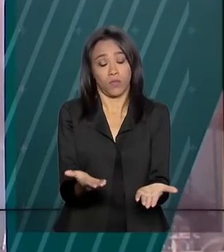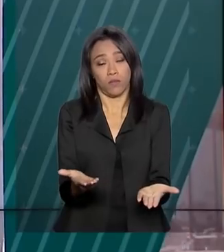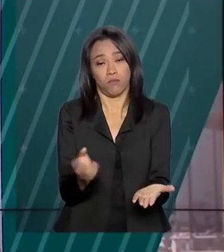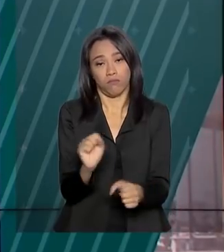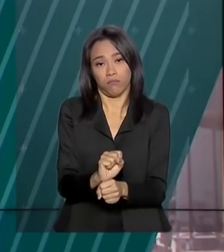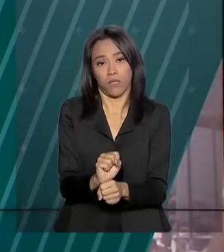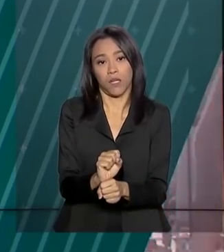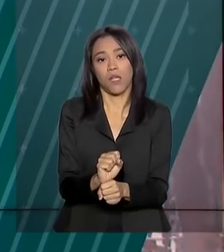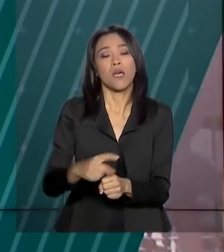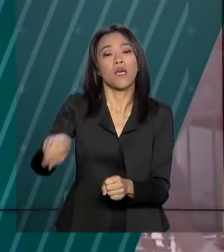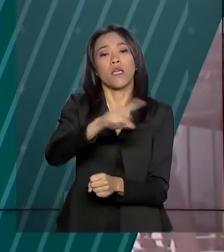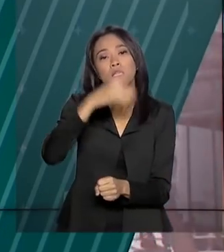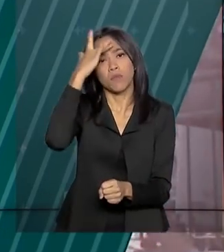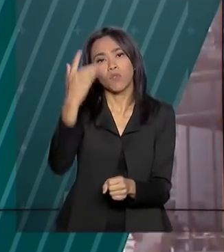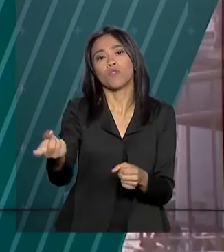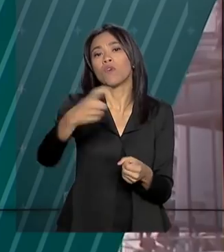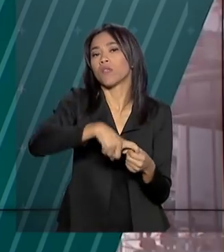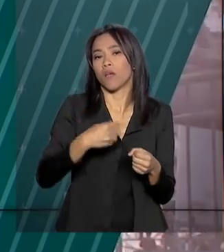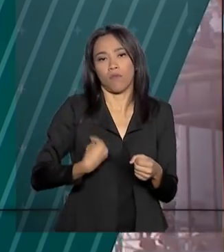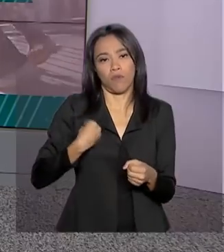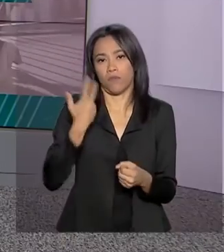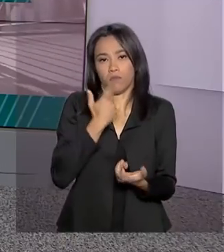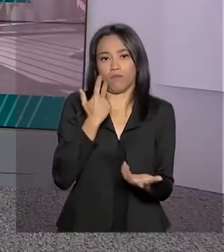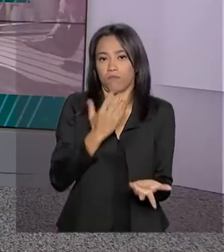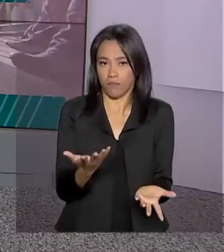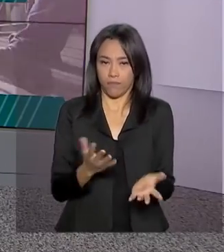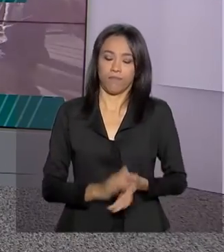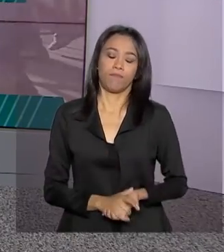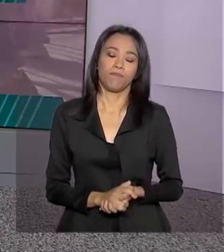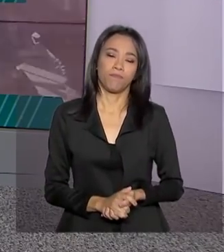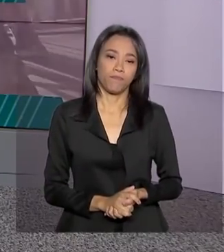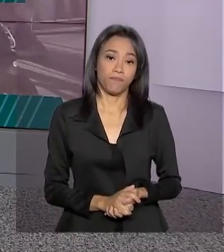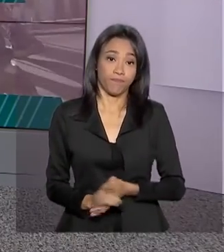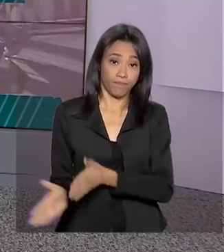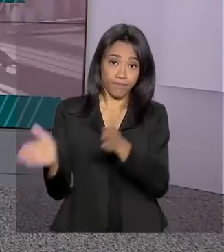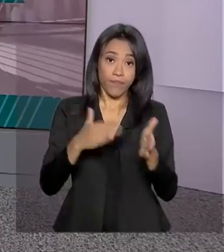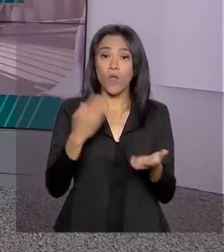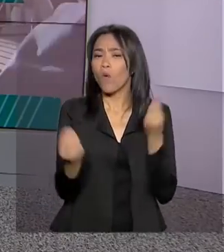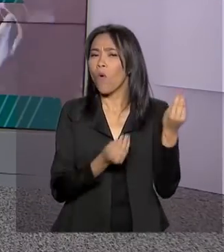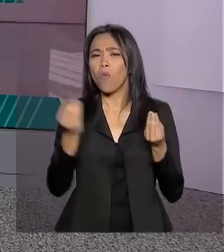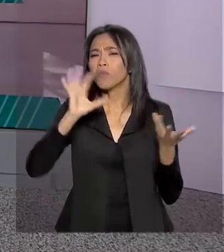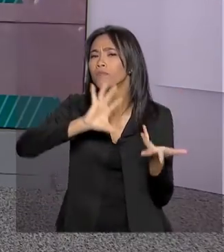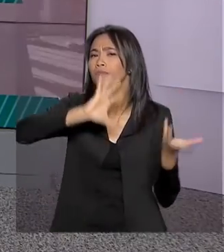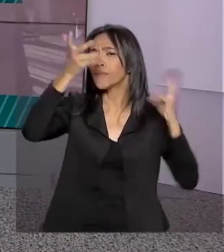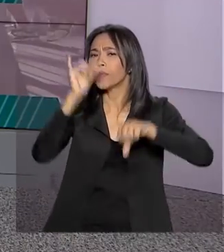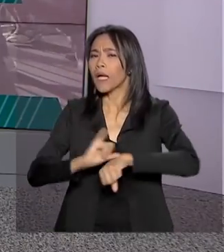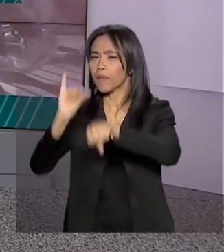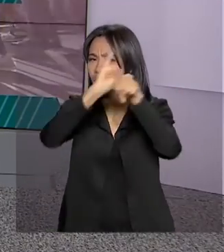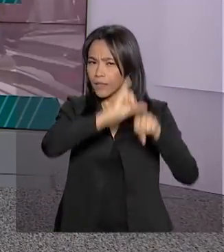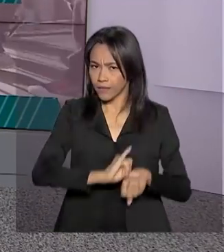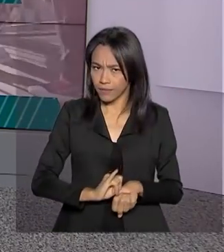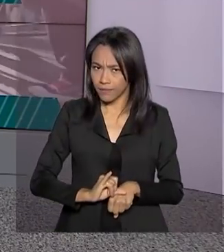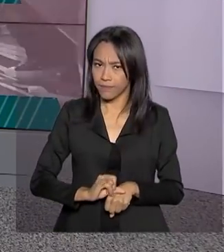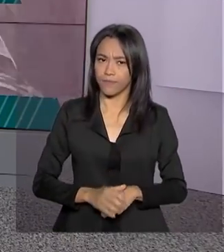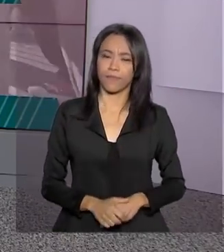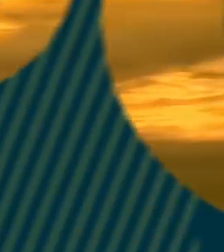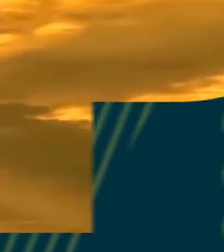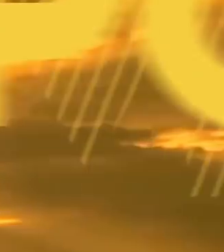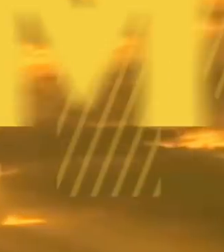e os moradores voltaram à rotina. Hora de saber como fica o tempo em algumas capitais.